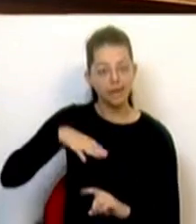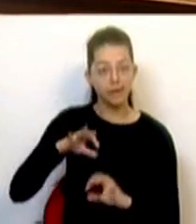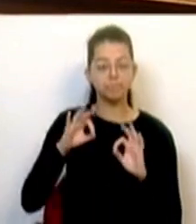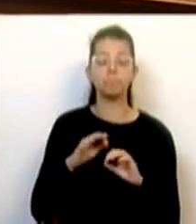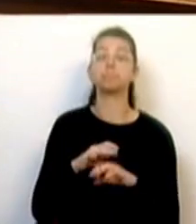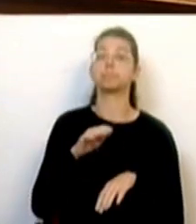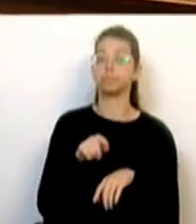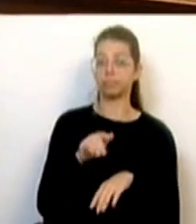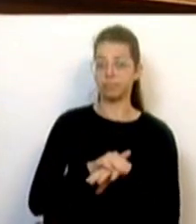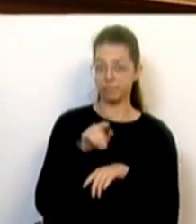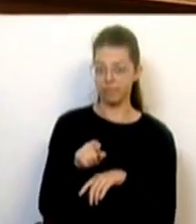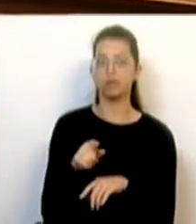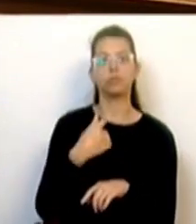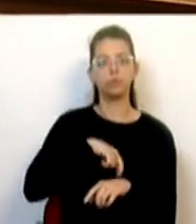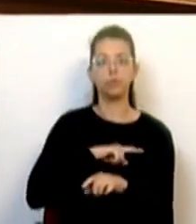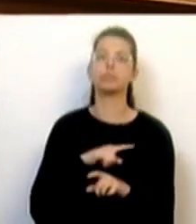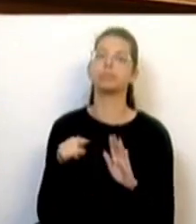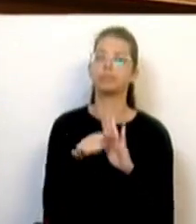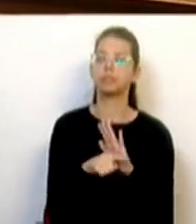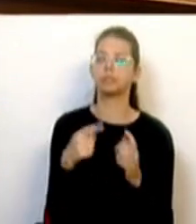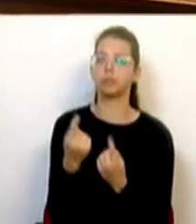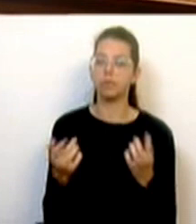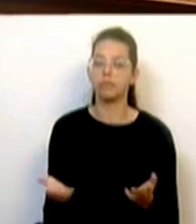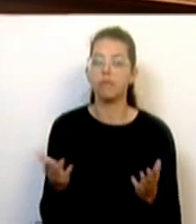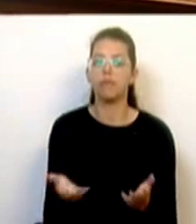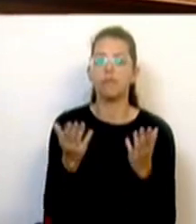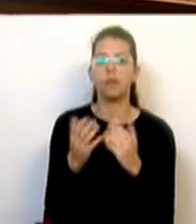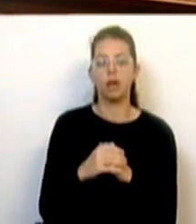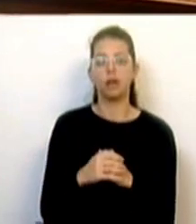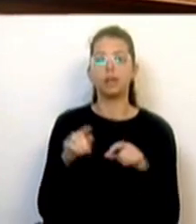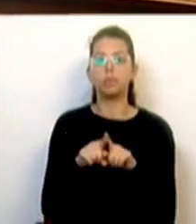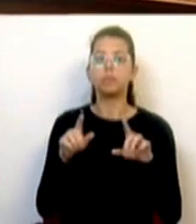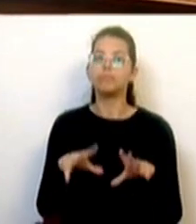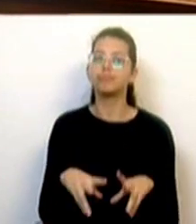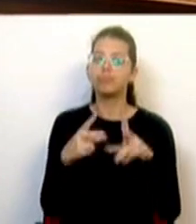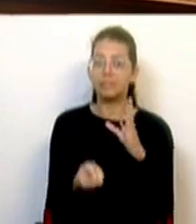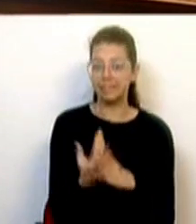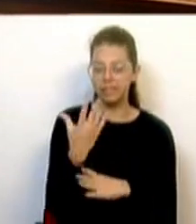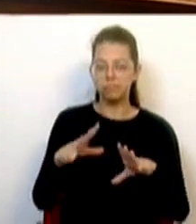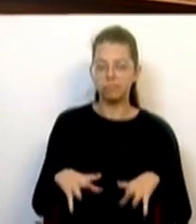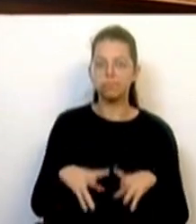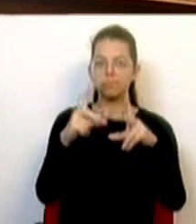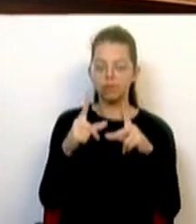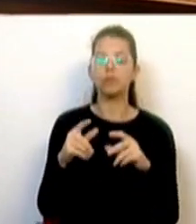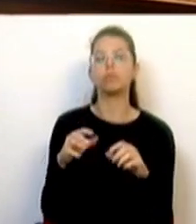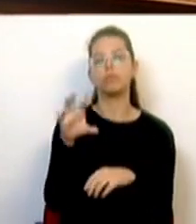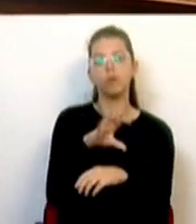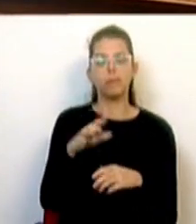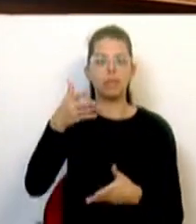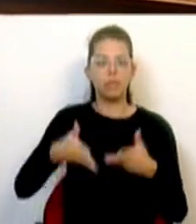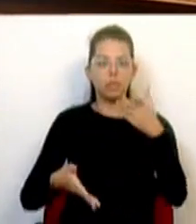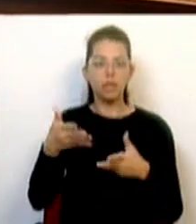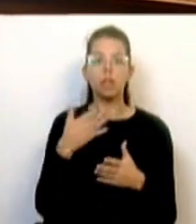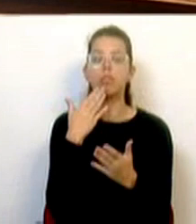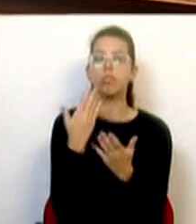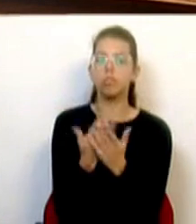preciso claramente incentivarmos algumas medidas a criar e desenvolver um mecanismo industrial que permita ter